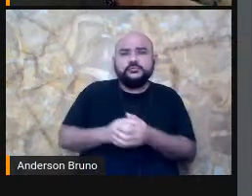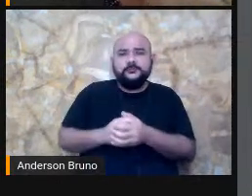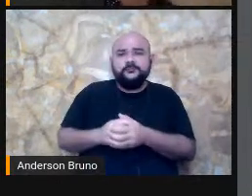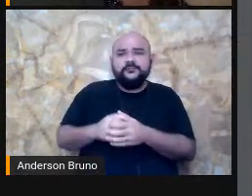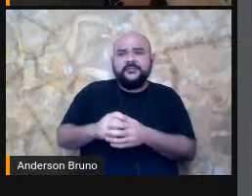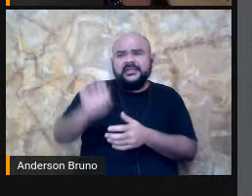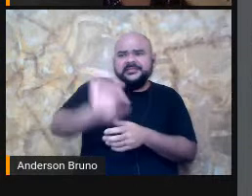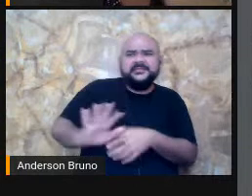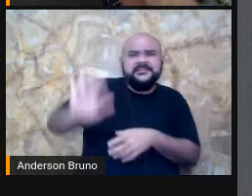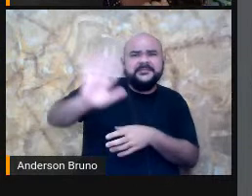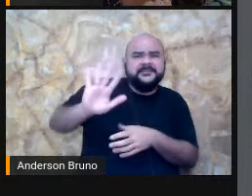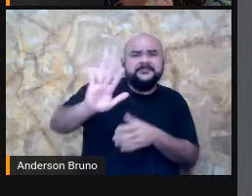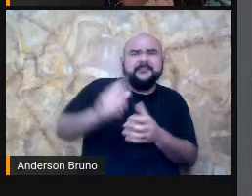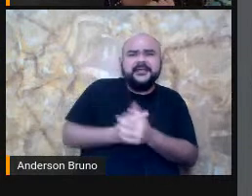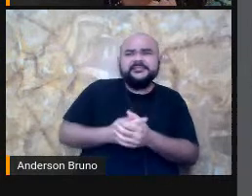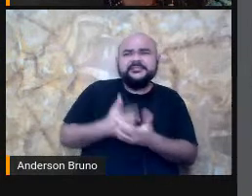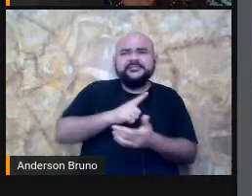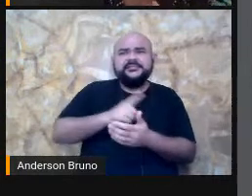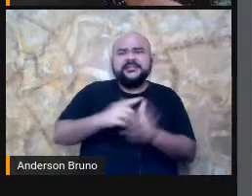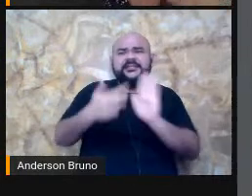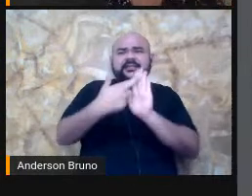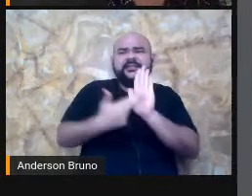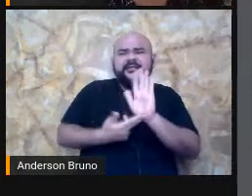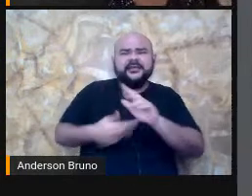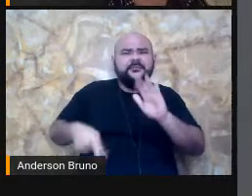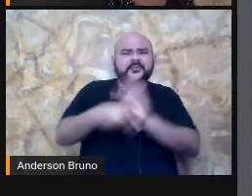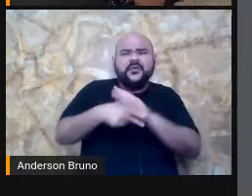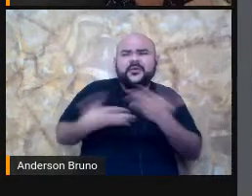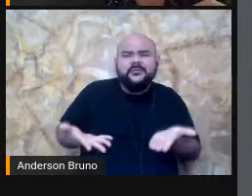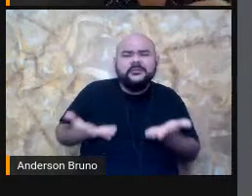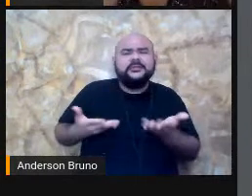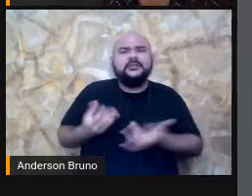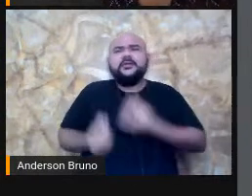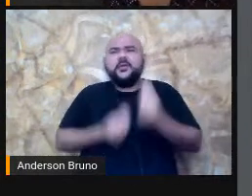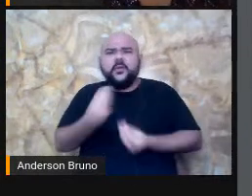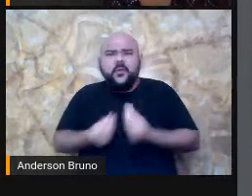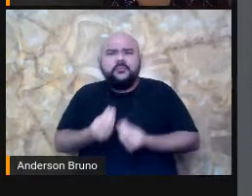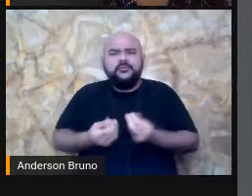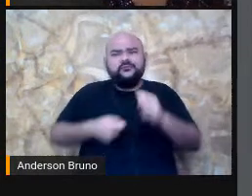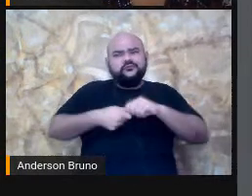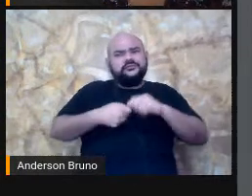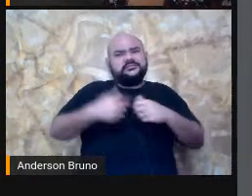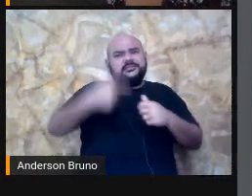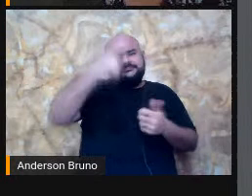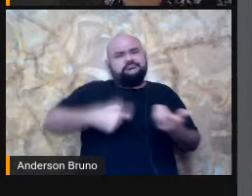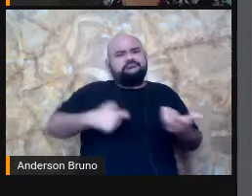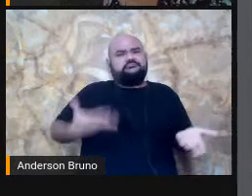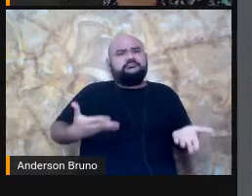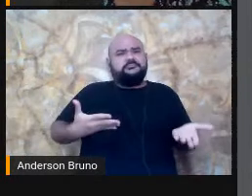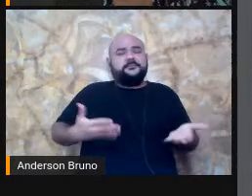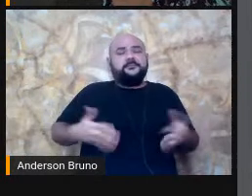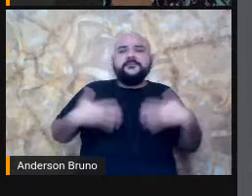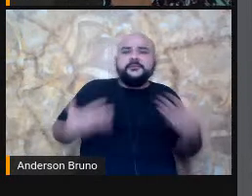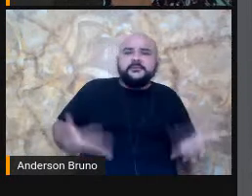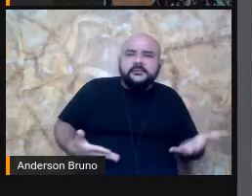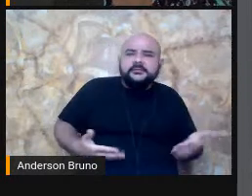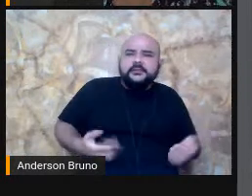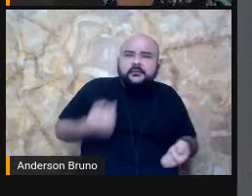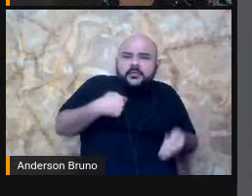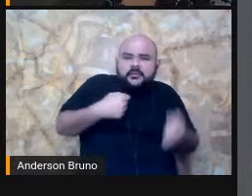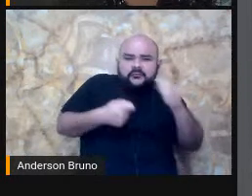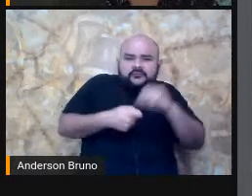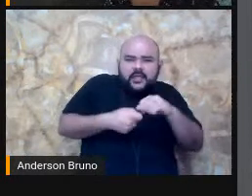Como eu faço Né? Então veja Eu vou Fazendo um Passo A passo